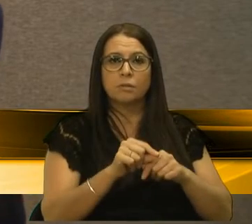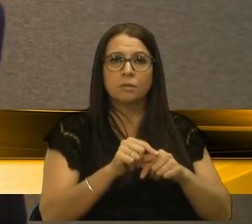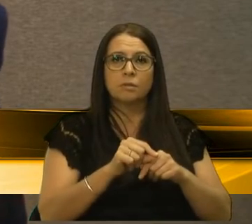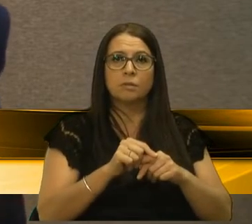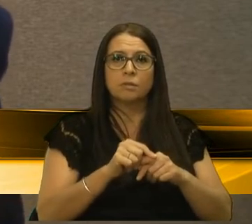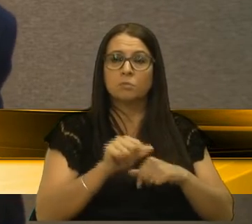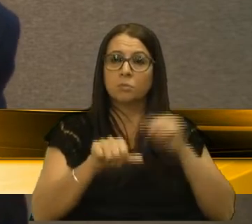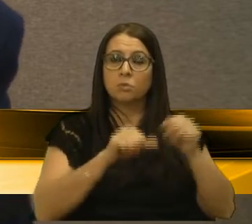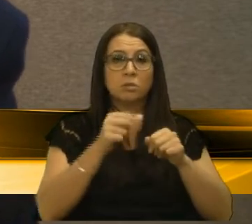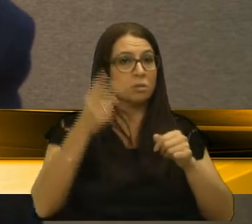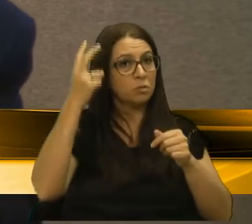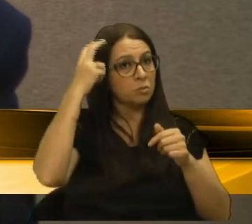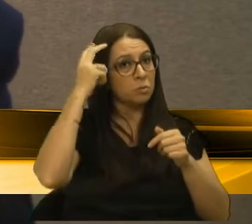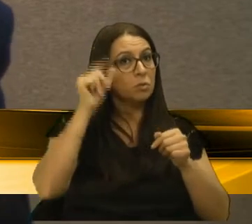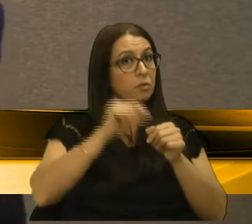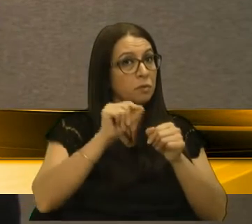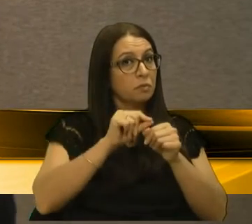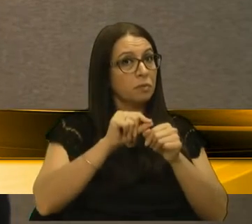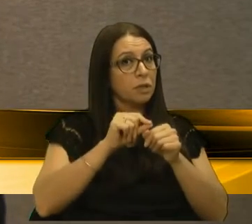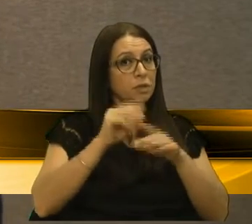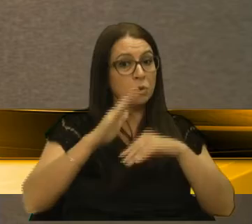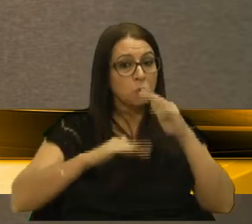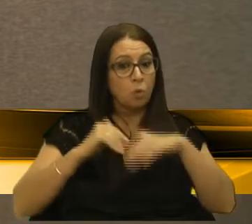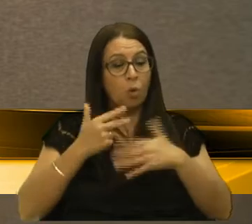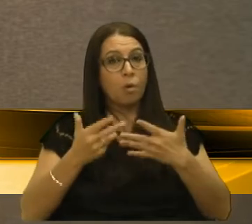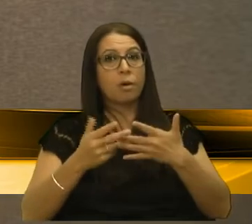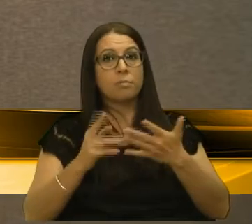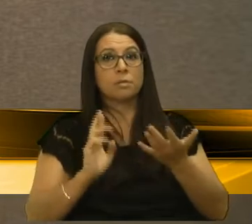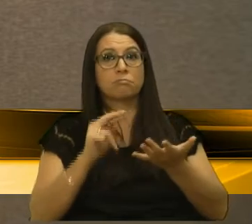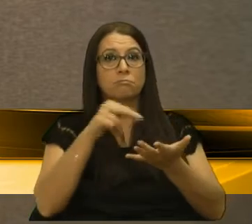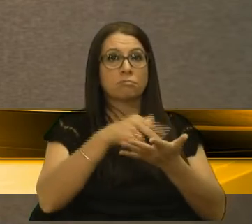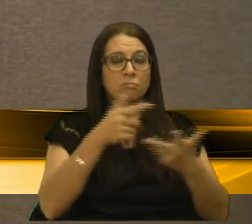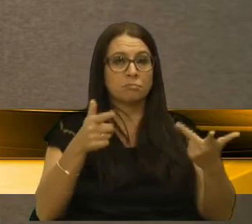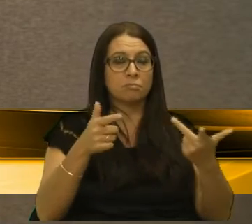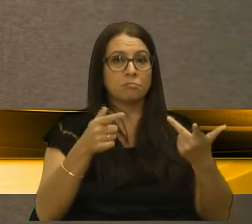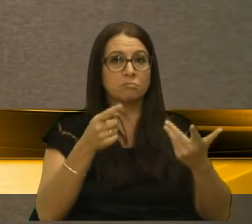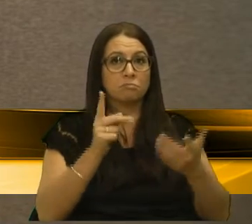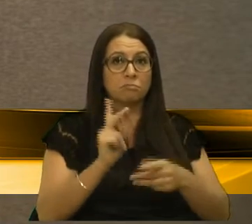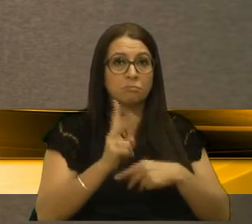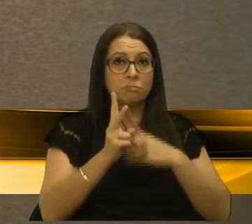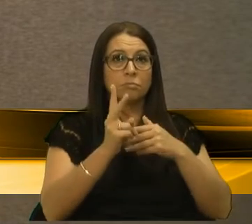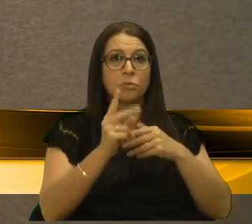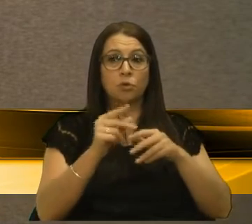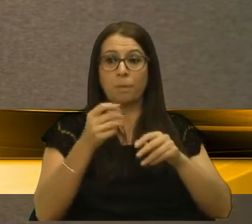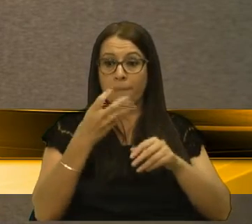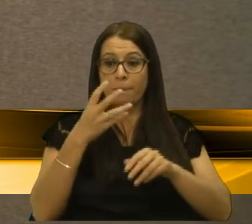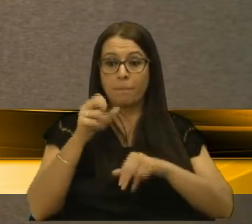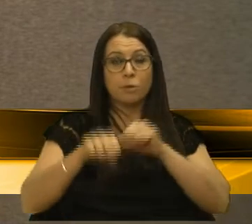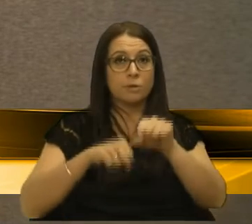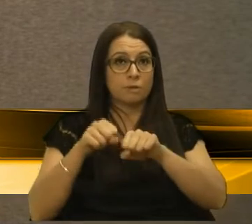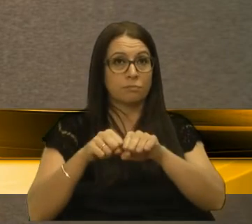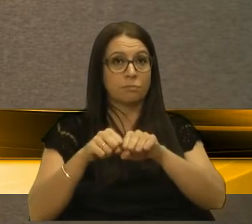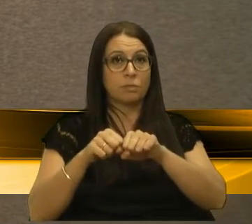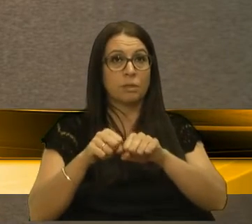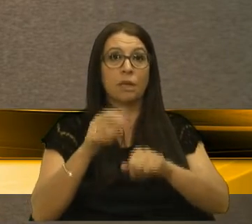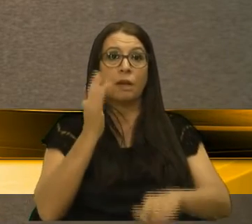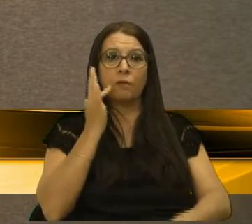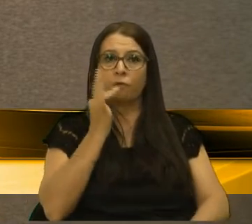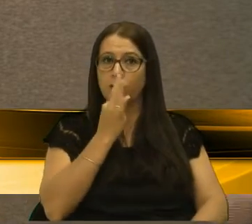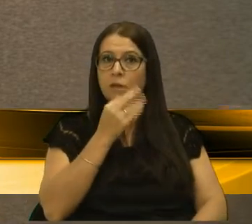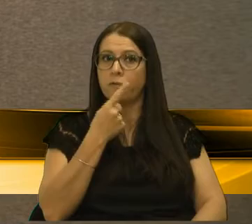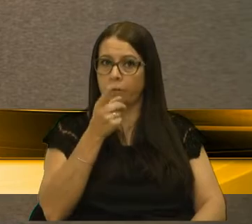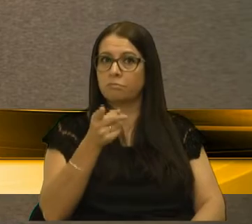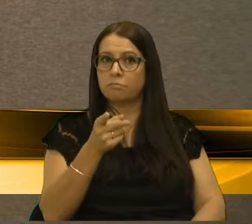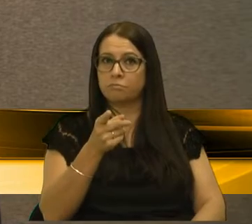cultura. Agora, isso se faz com obras que realmente dão condições ao ciclista. E lá em Forqueta, eu cito